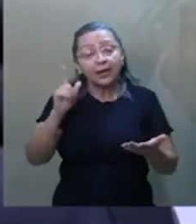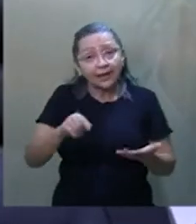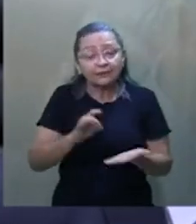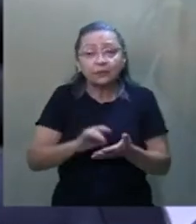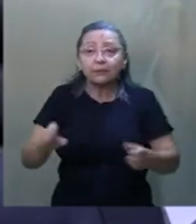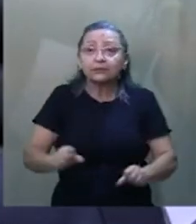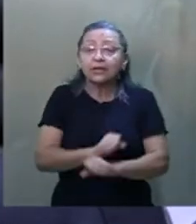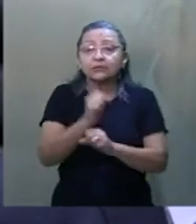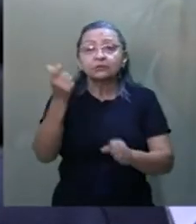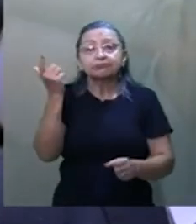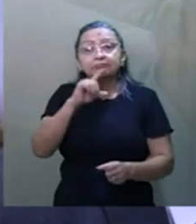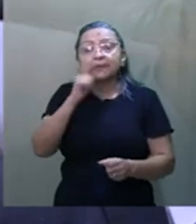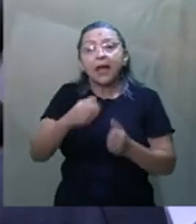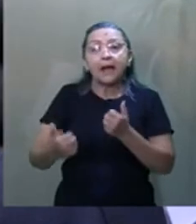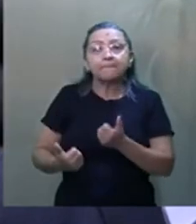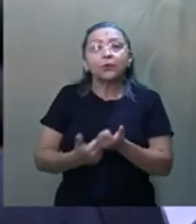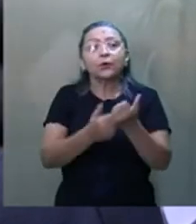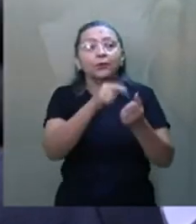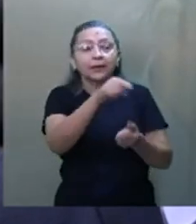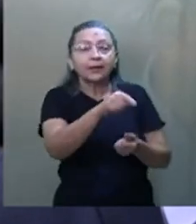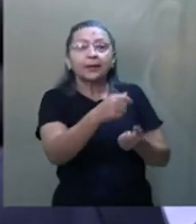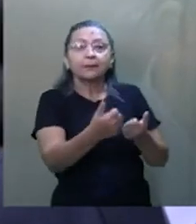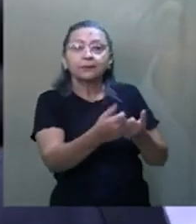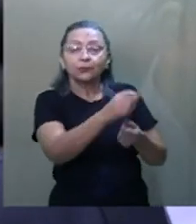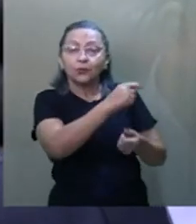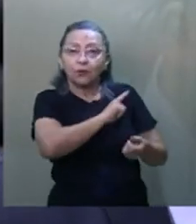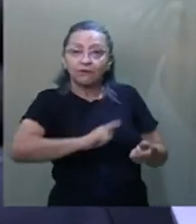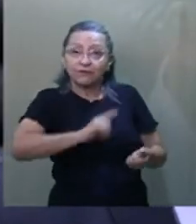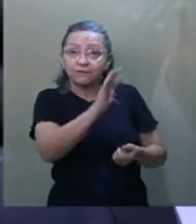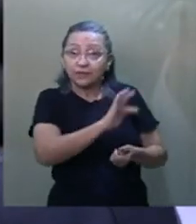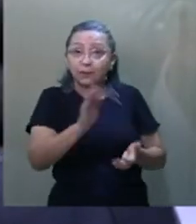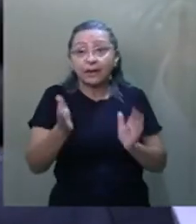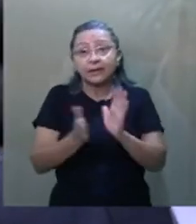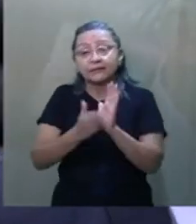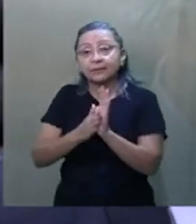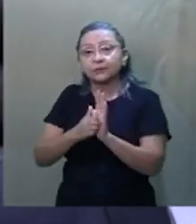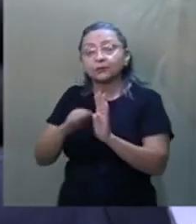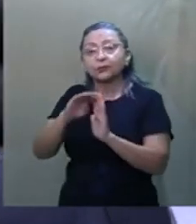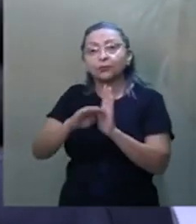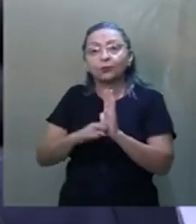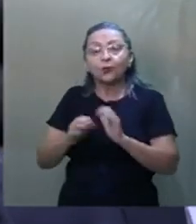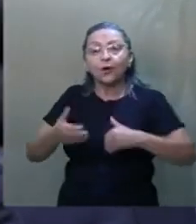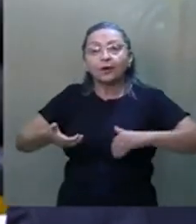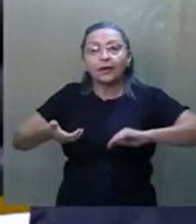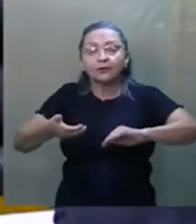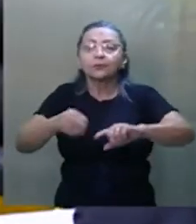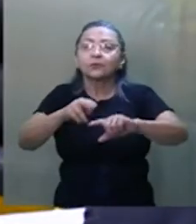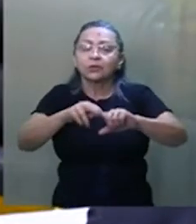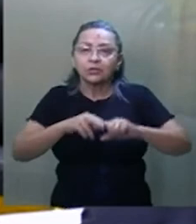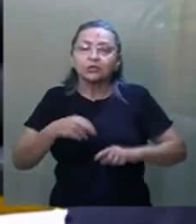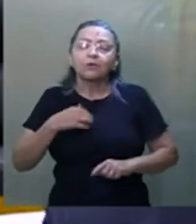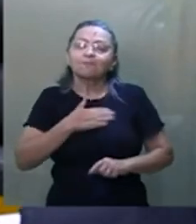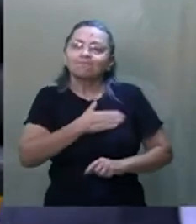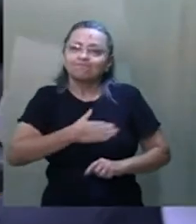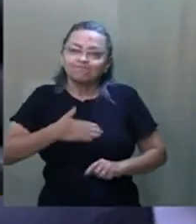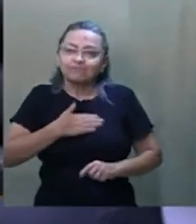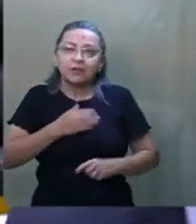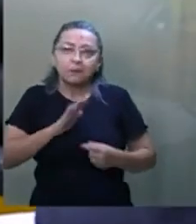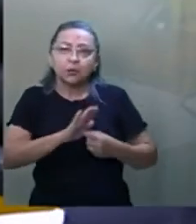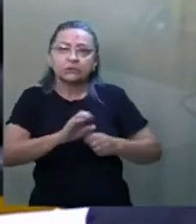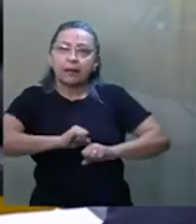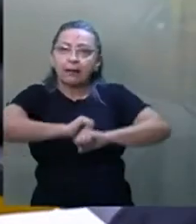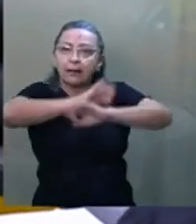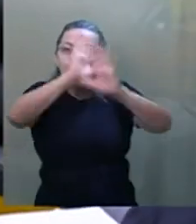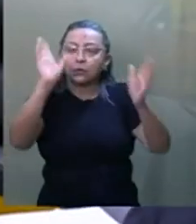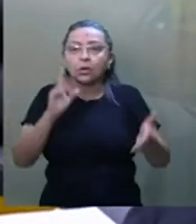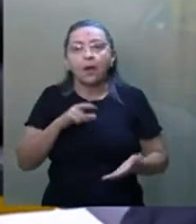de obtenção de apoio, por meio do governo federal, para as pautas do Congresso Nacional. Por isso, presidente, eu gostaria de deixar muito claro